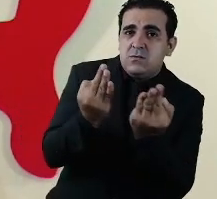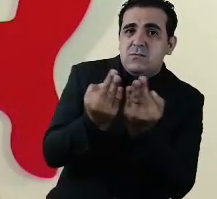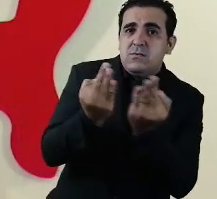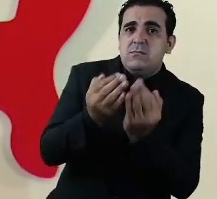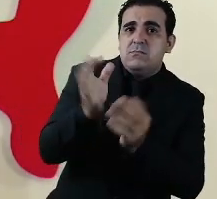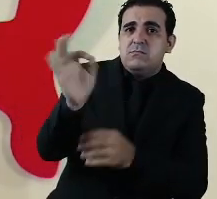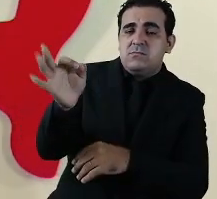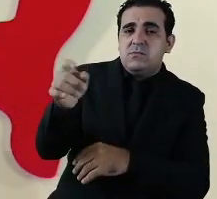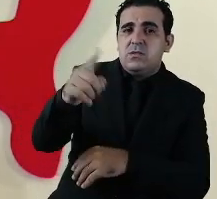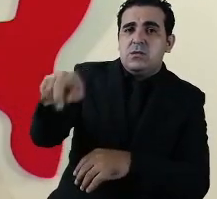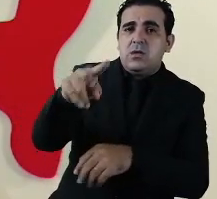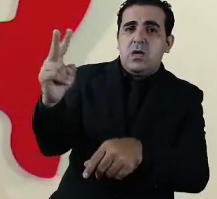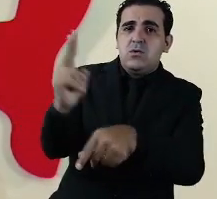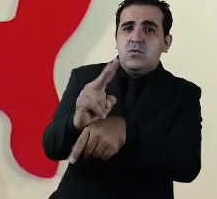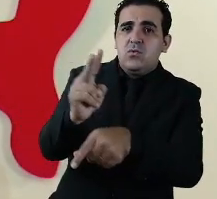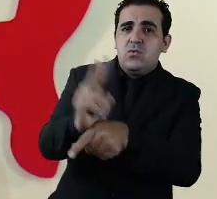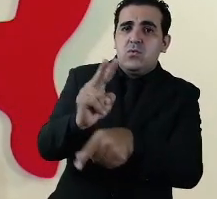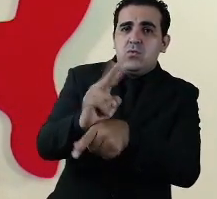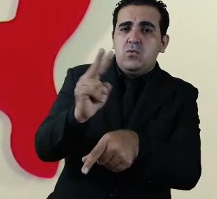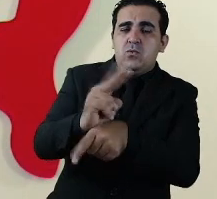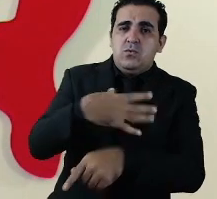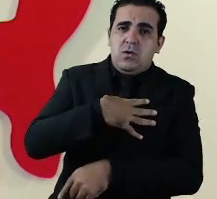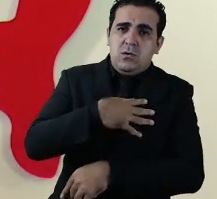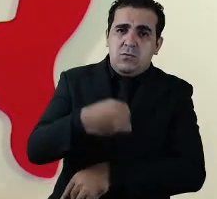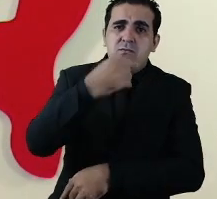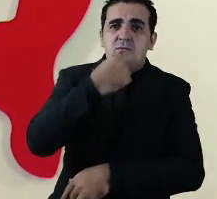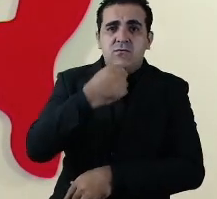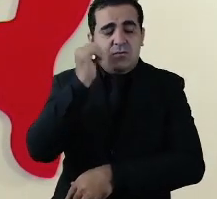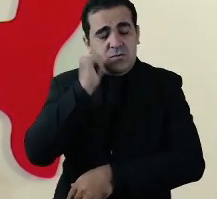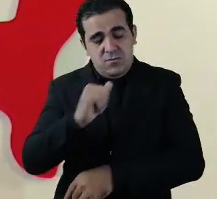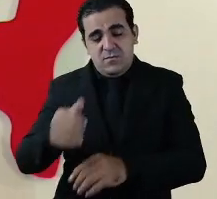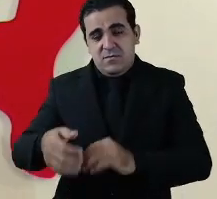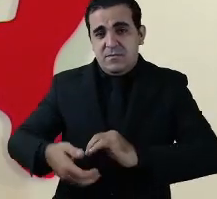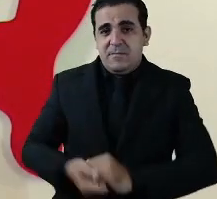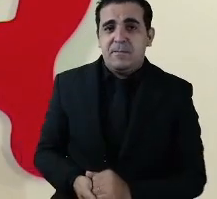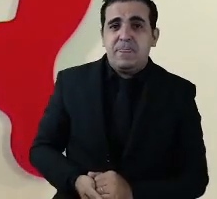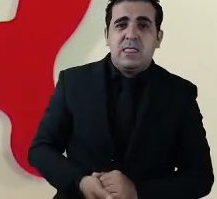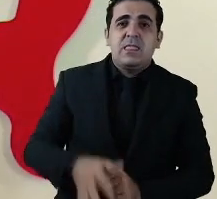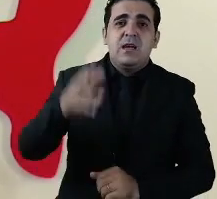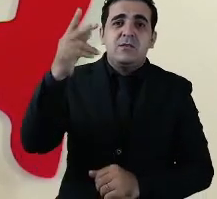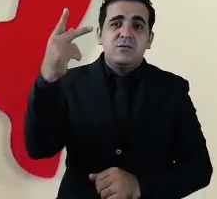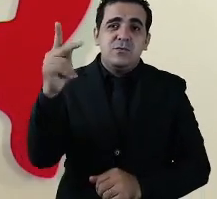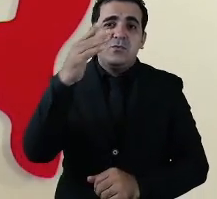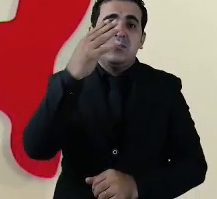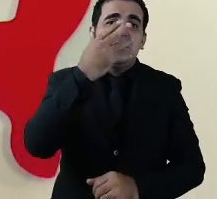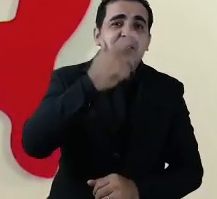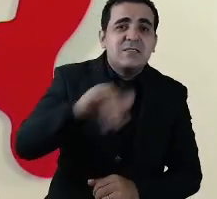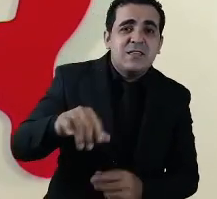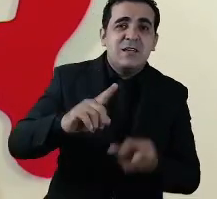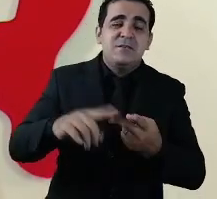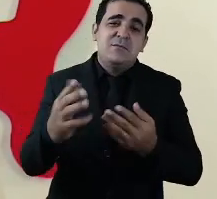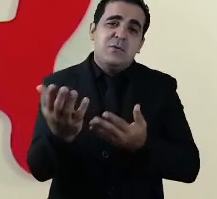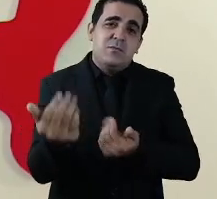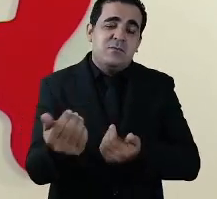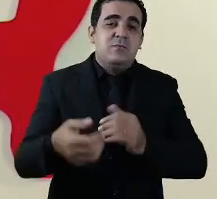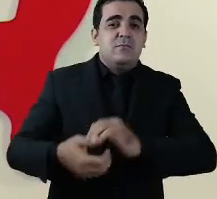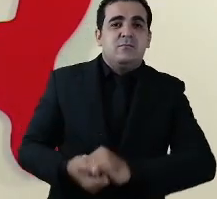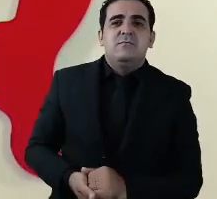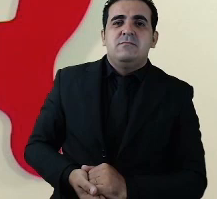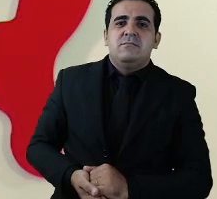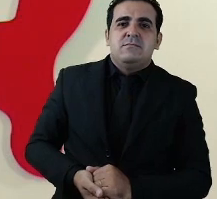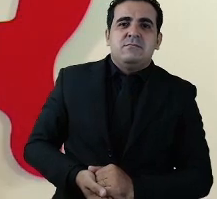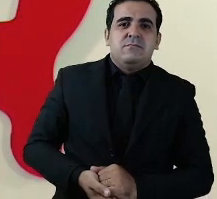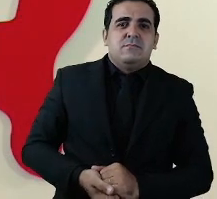obviamente desejam proteger os seus filhos e filhas as suas crianças os seus jovens então